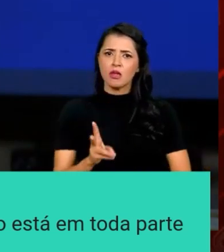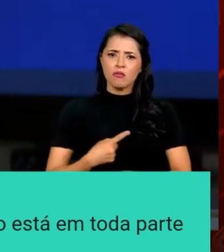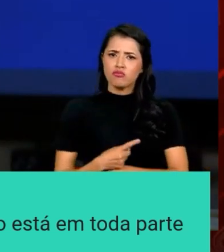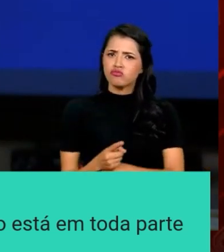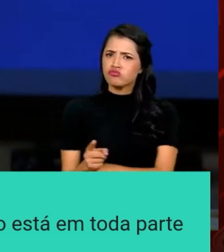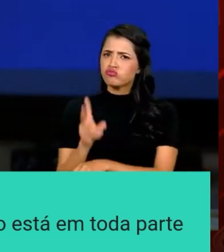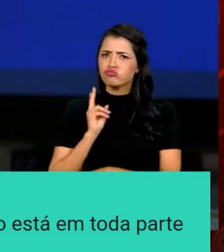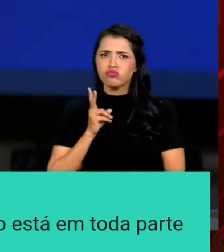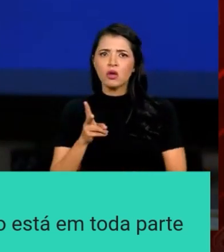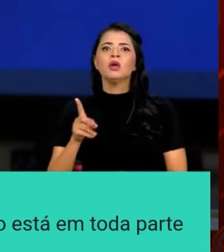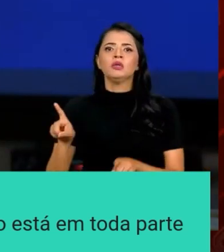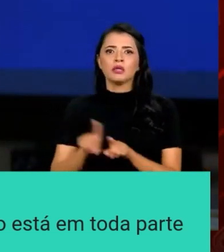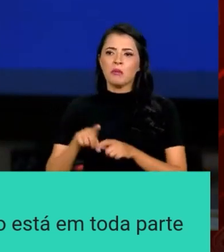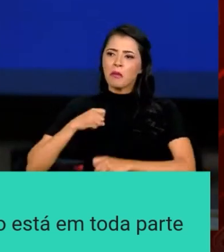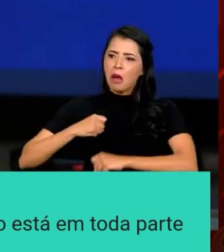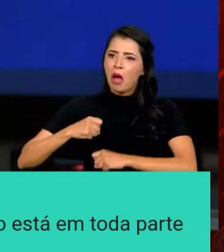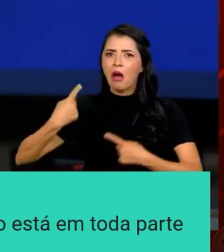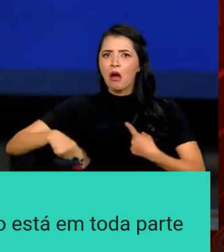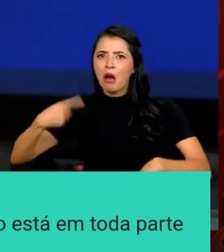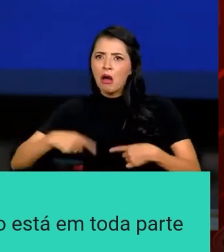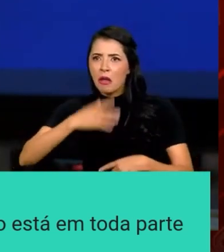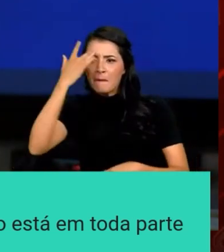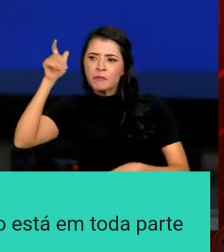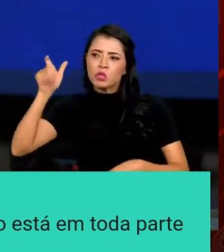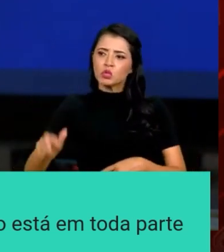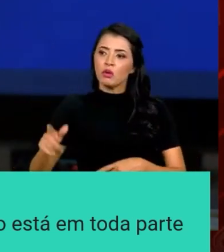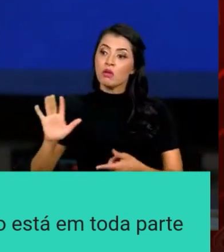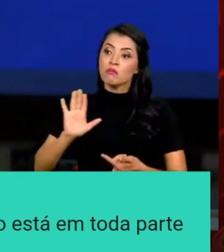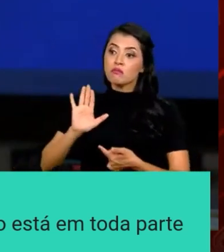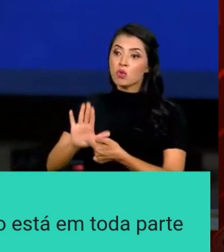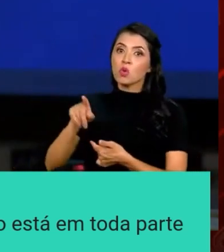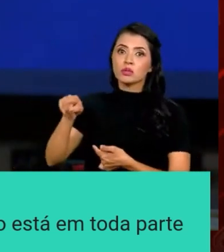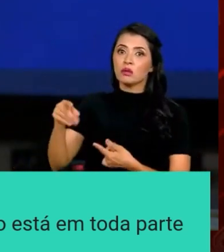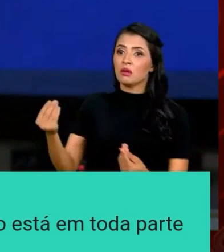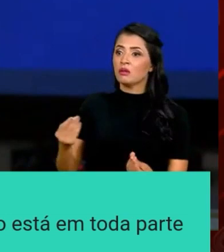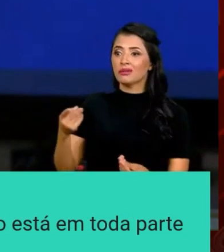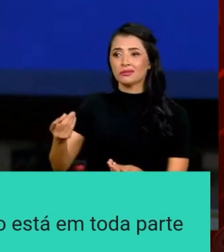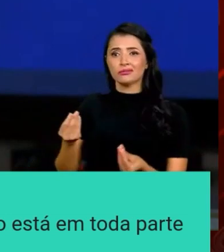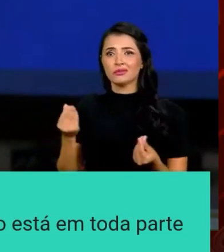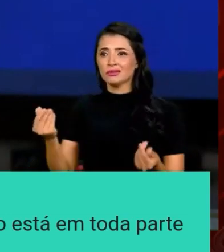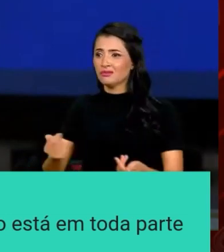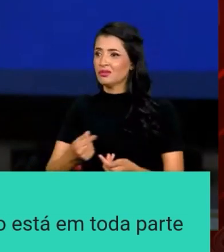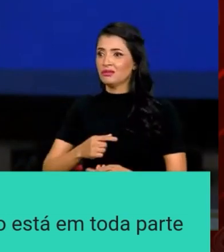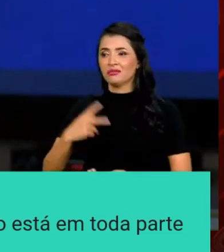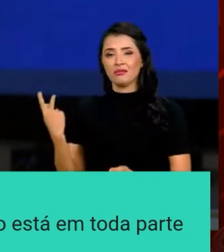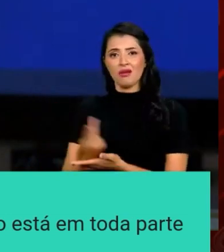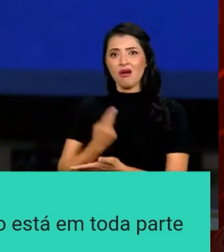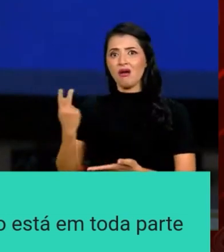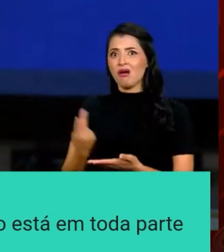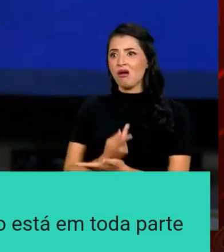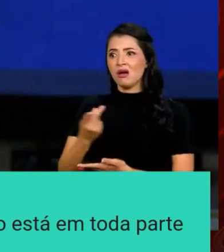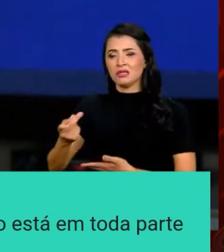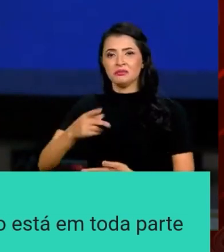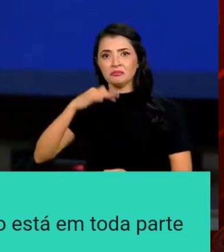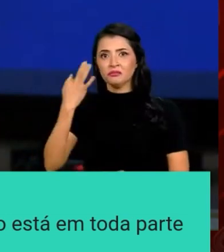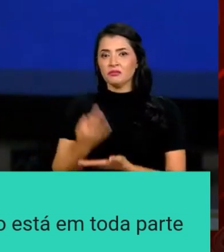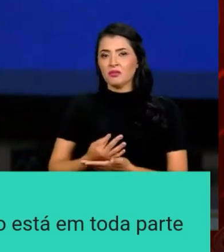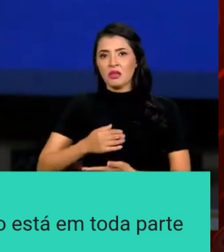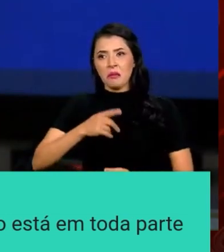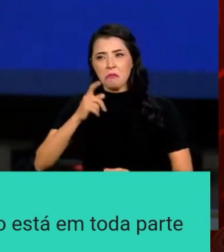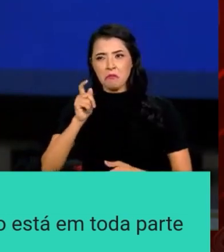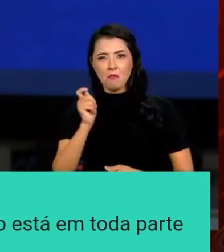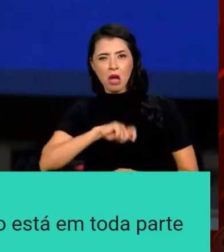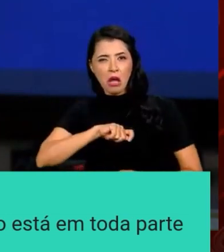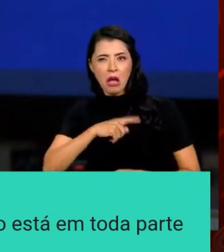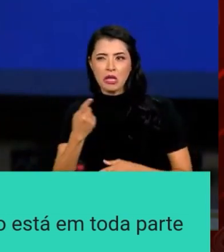inclusive debater com quem fala isso e mostrar para as pessoas como essas pessoas são equivocadas ou estão de má fé ou são